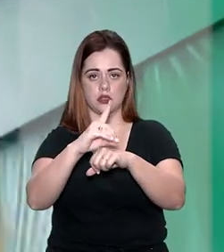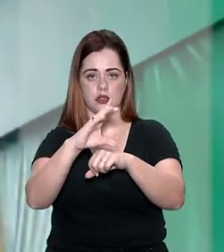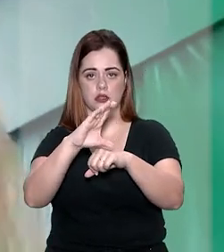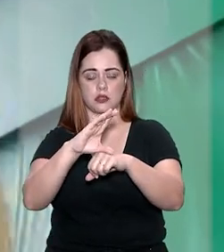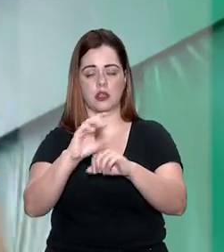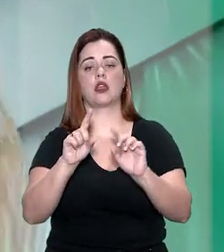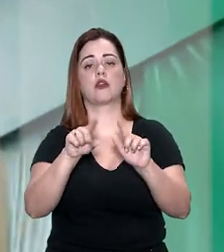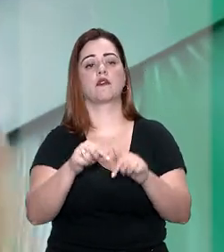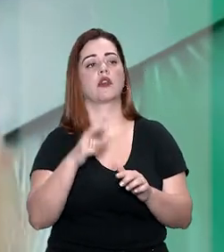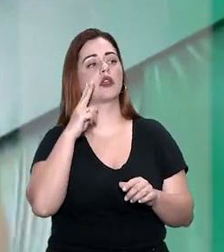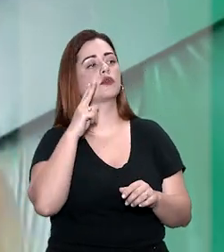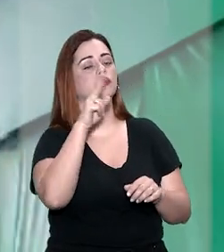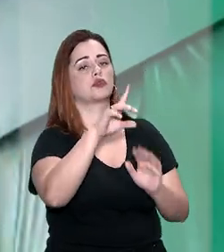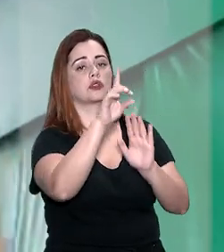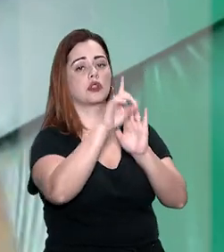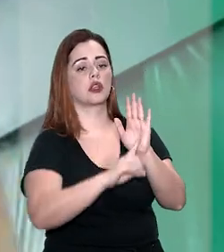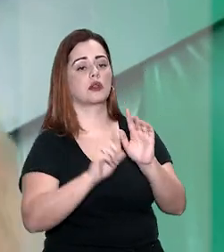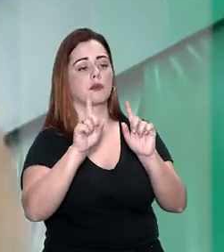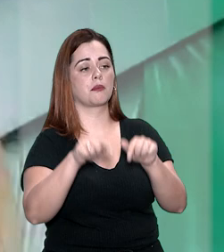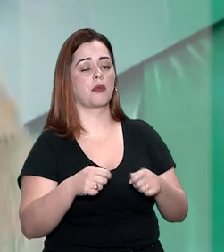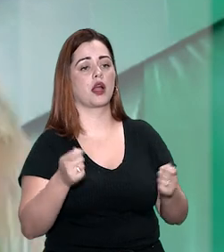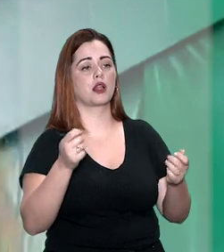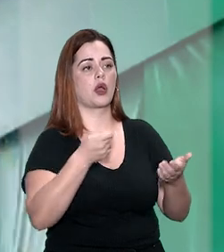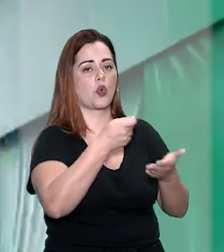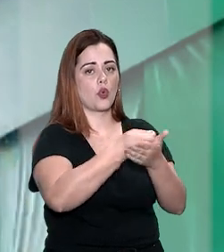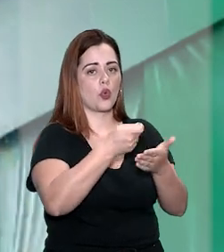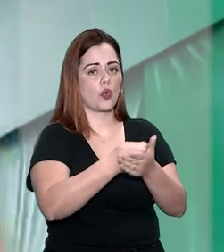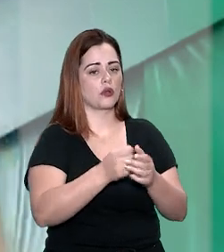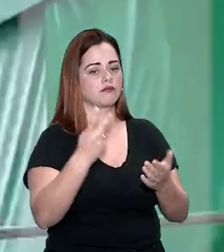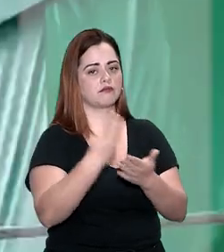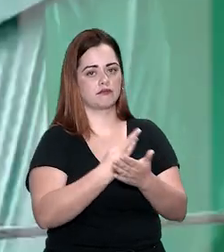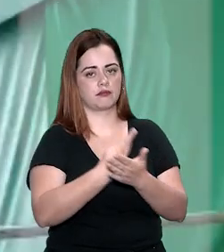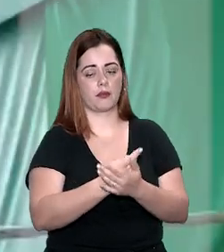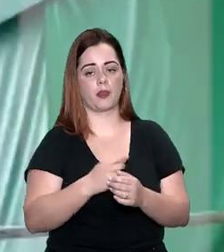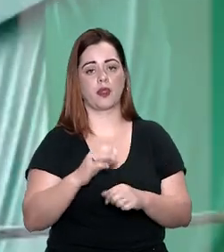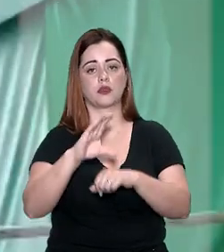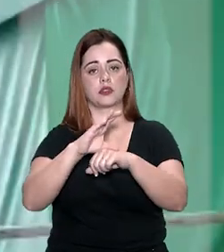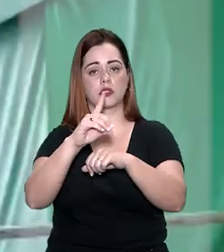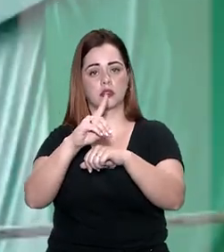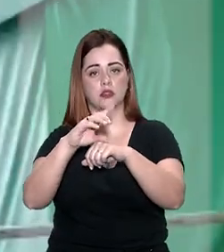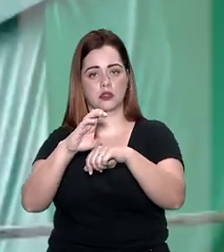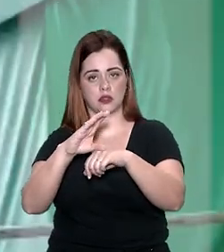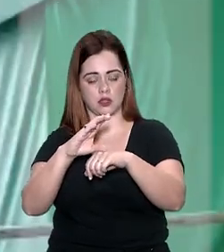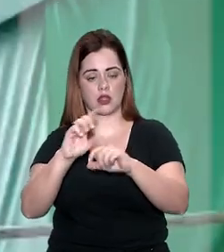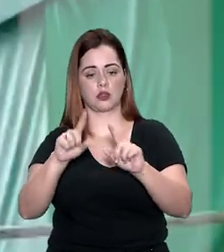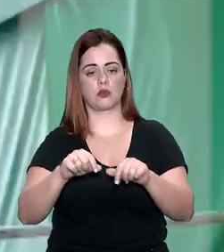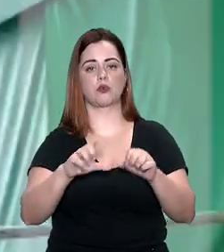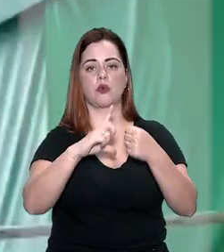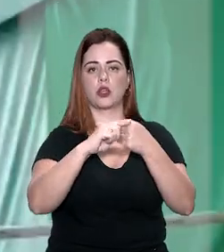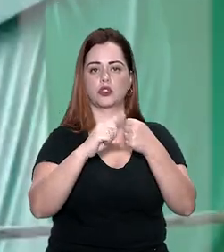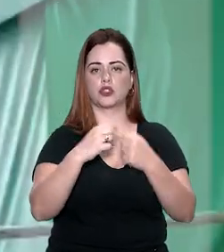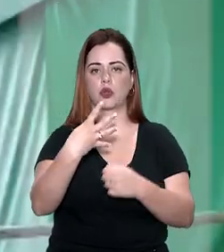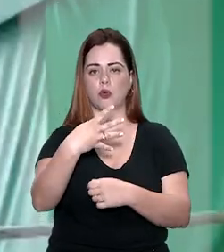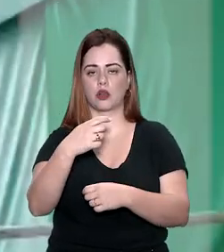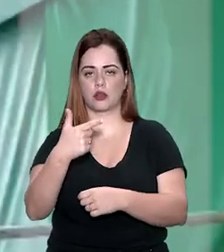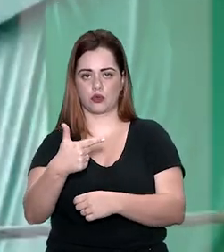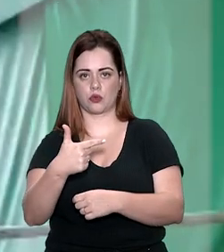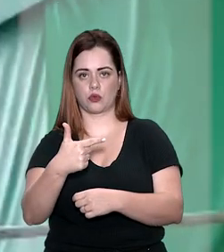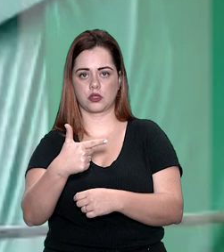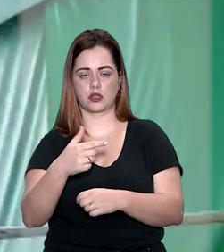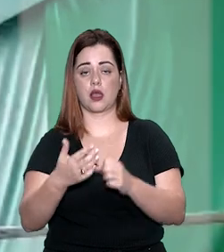Consumidor prevê direitos para quem é cobrado indevidamente. O Código de Defesa do Consumidor, no artigo 42,